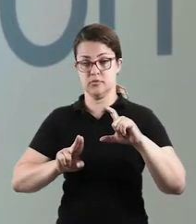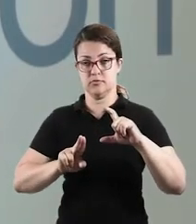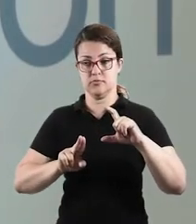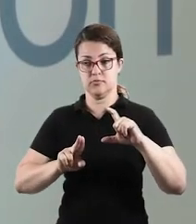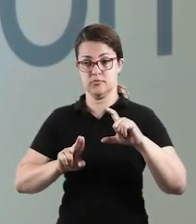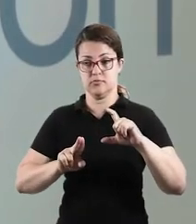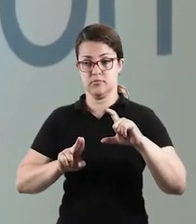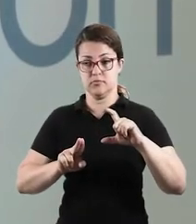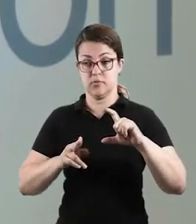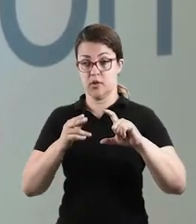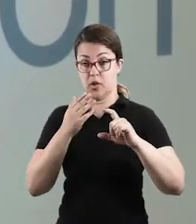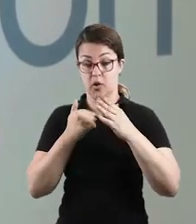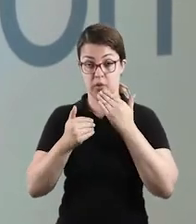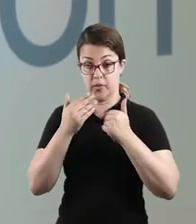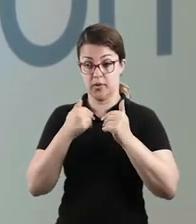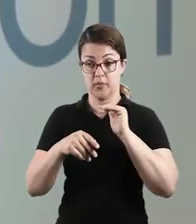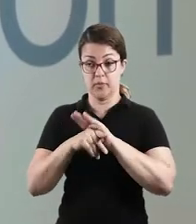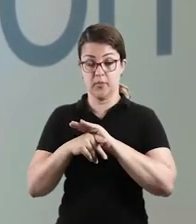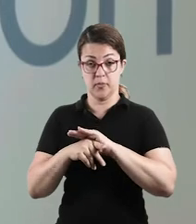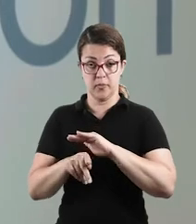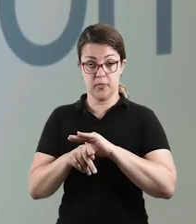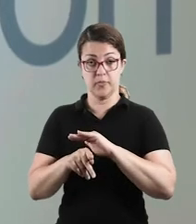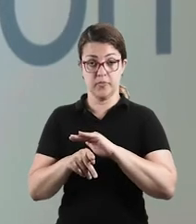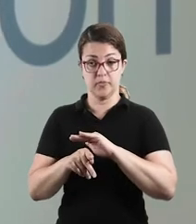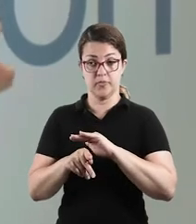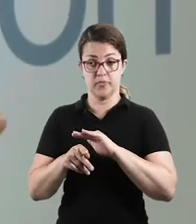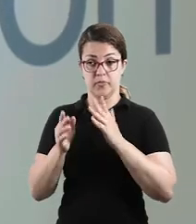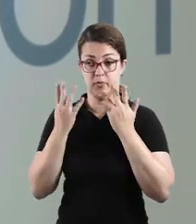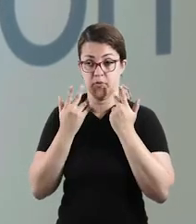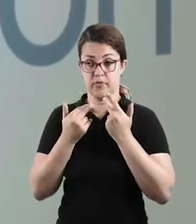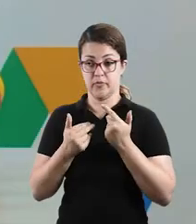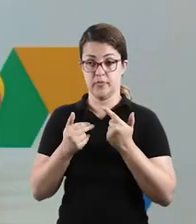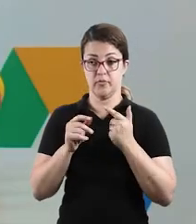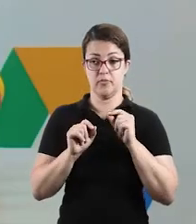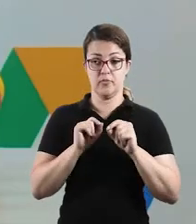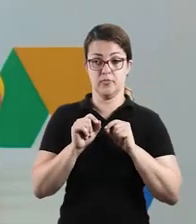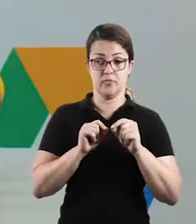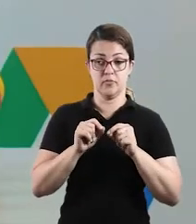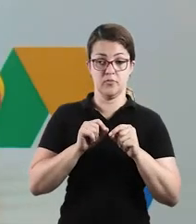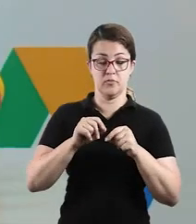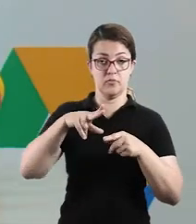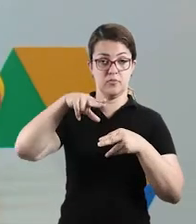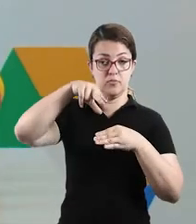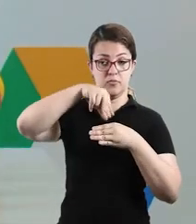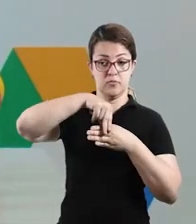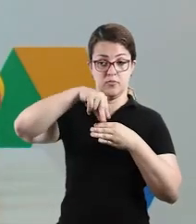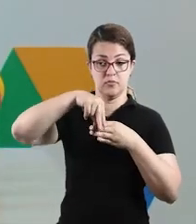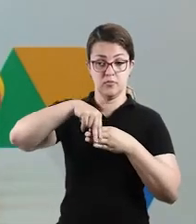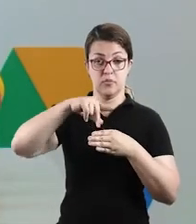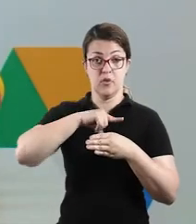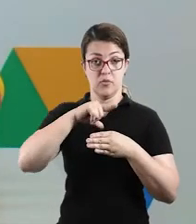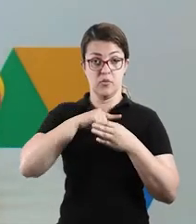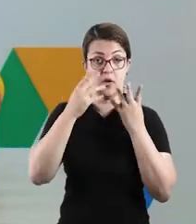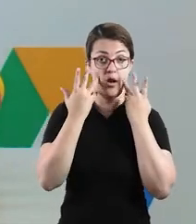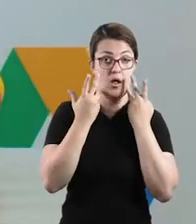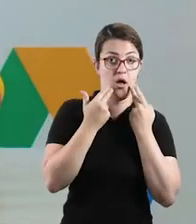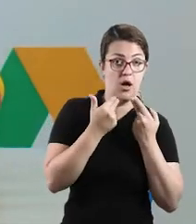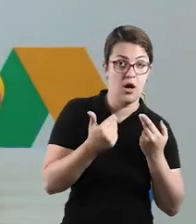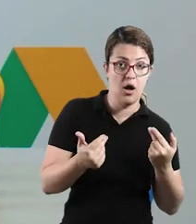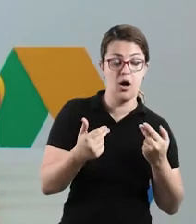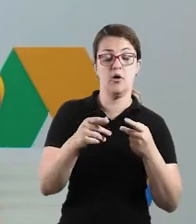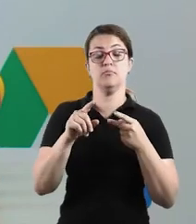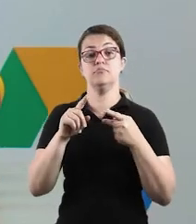as comidas dos animais. E nos prendedores vocês vão colocar os bichinhos. Aqui eu tenho